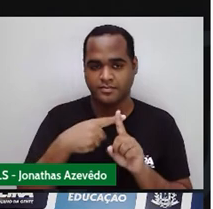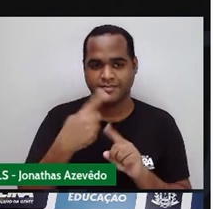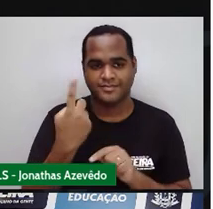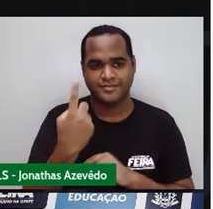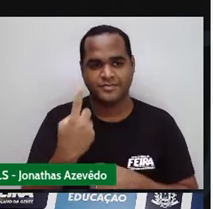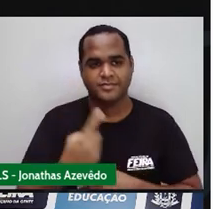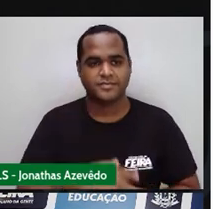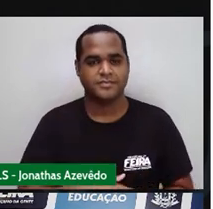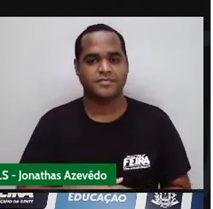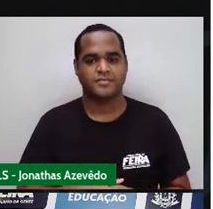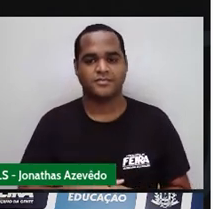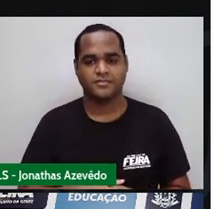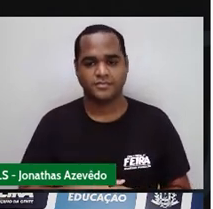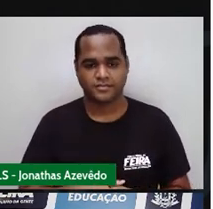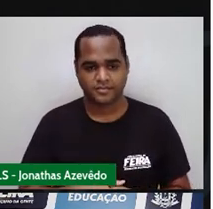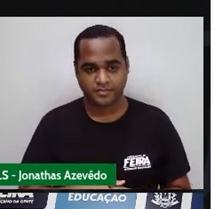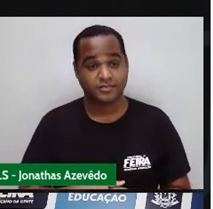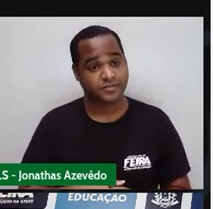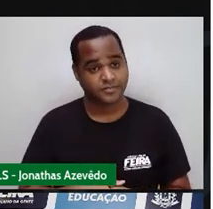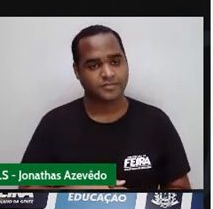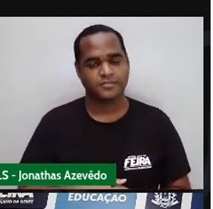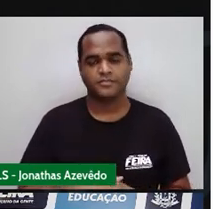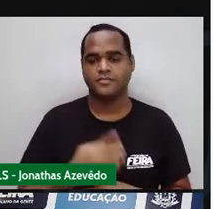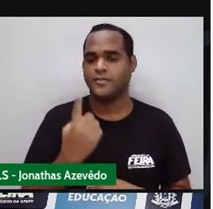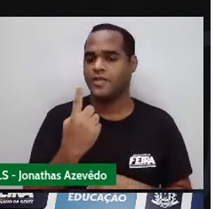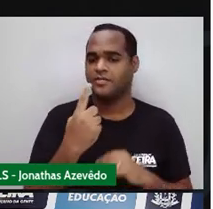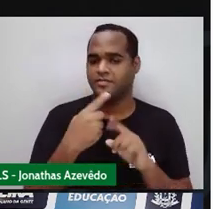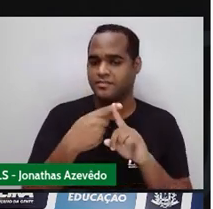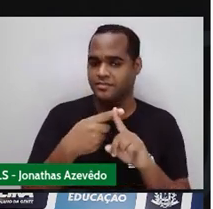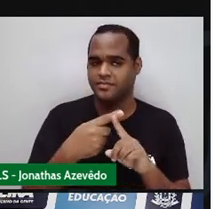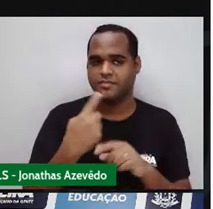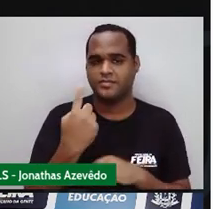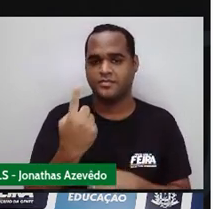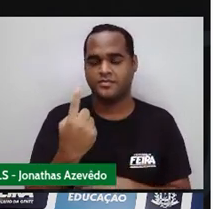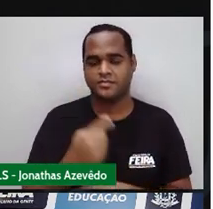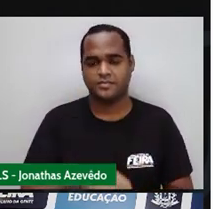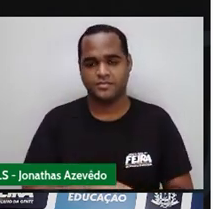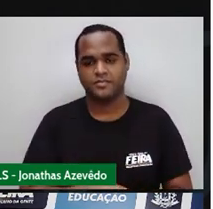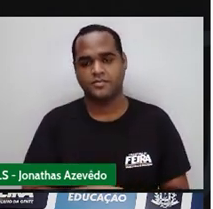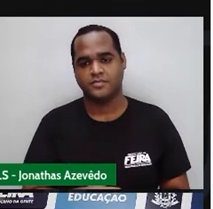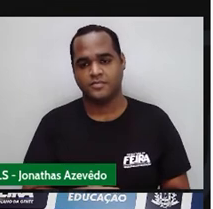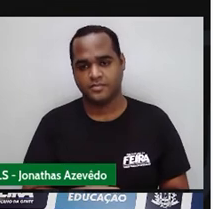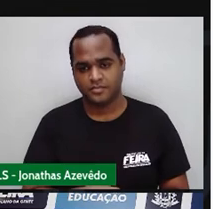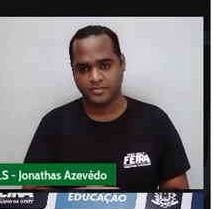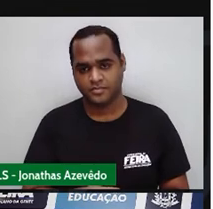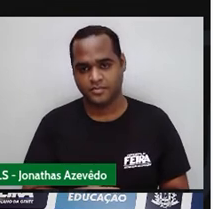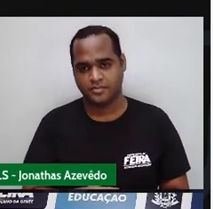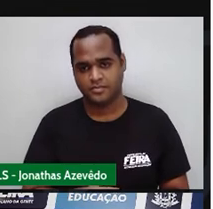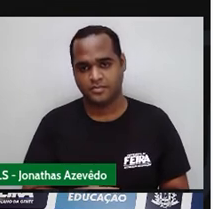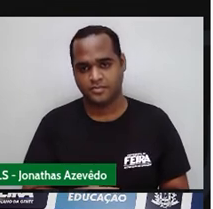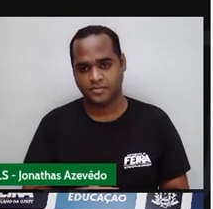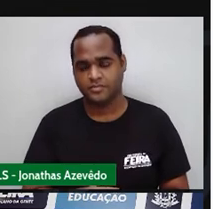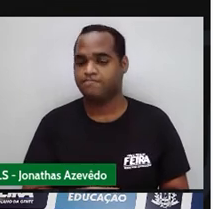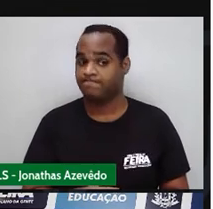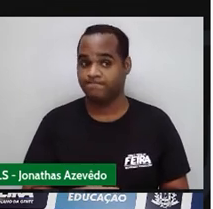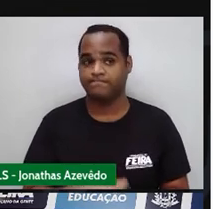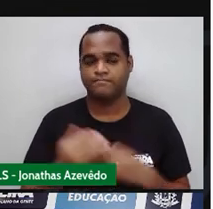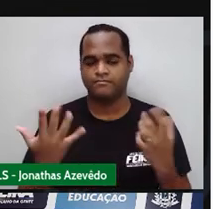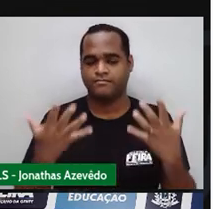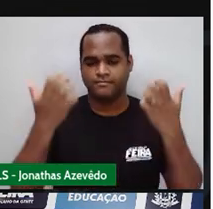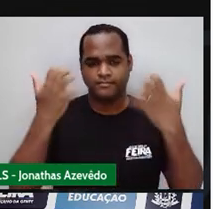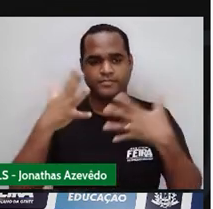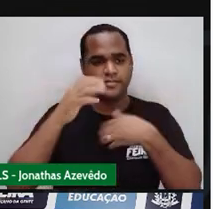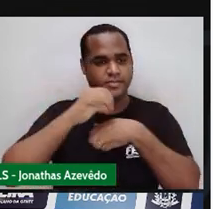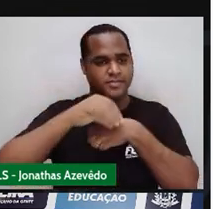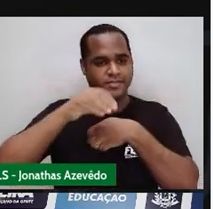um Né? É o do meio mais um Então fica N mais um Bom O que é eu tô querendo Trazer pra